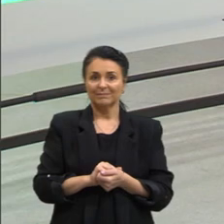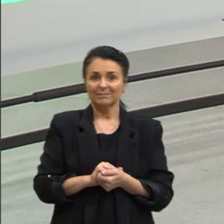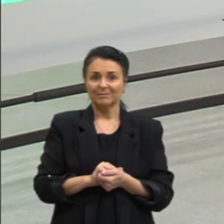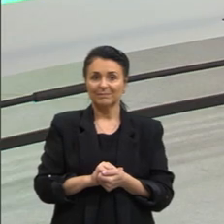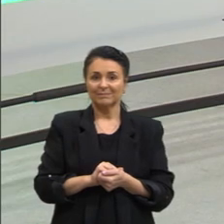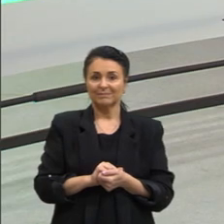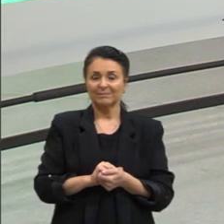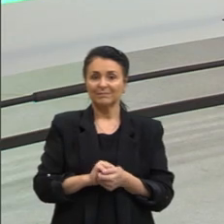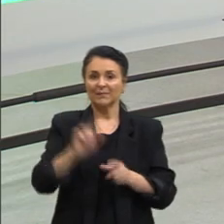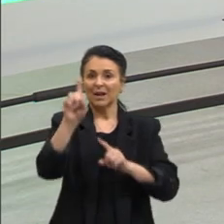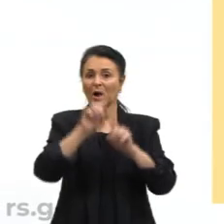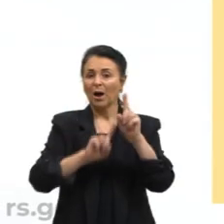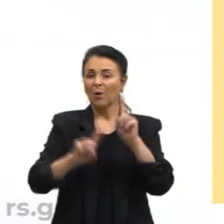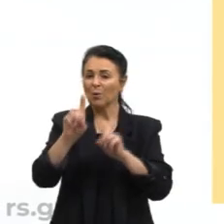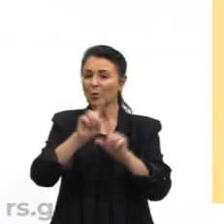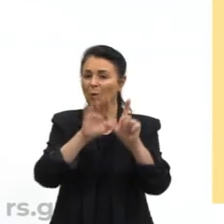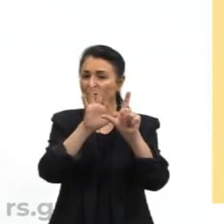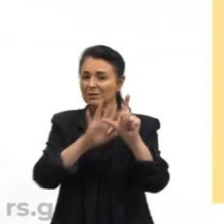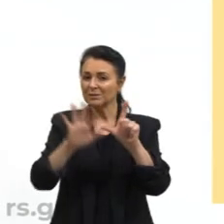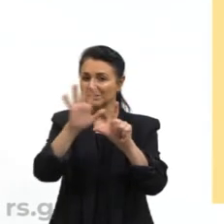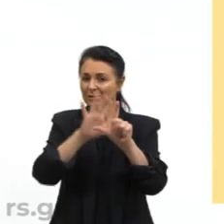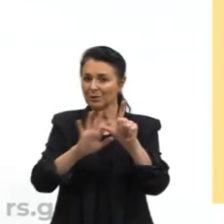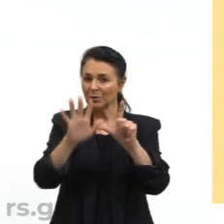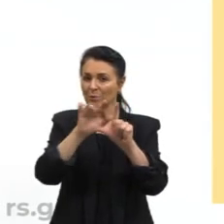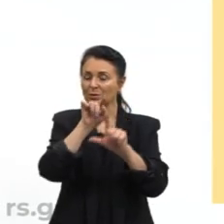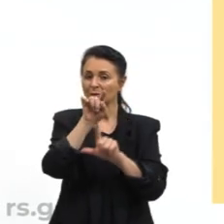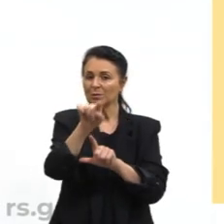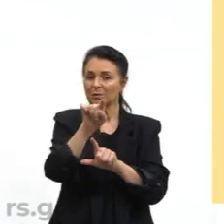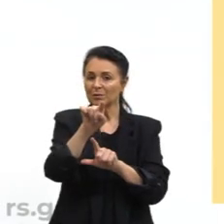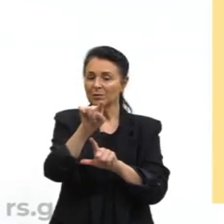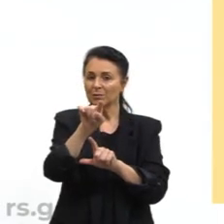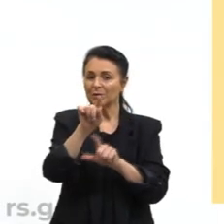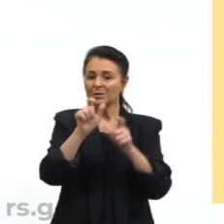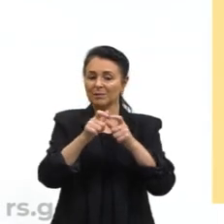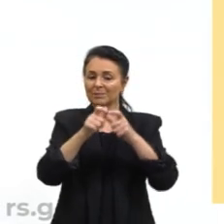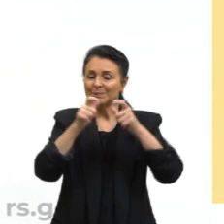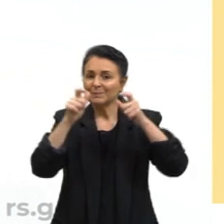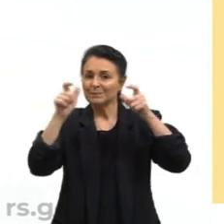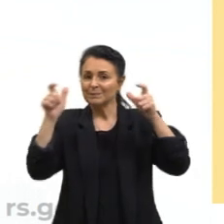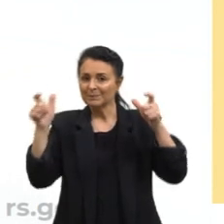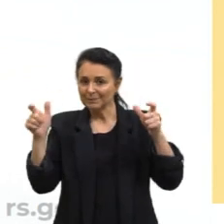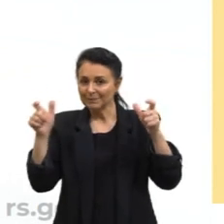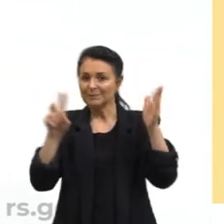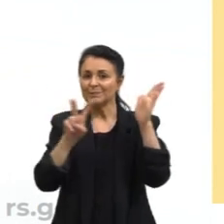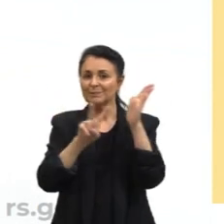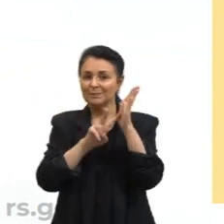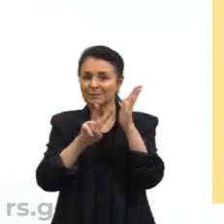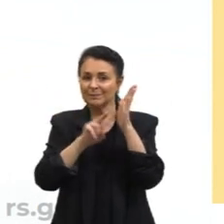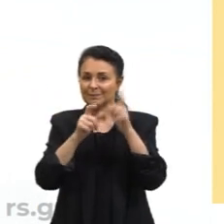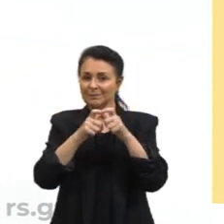Alguns R-codes Que eu trouxe Para vocês Para que vocês Possam Ampliar O vocabulário